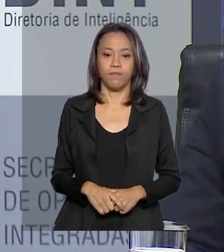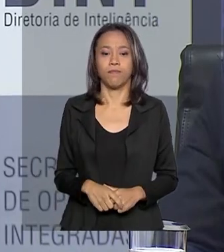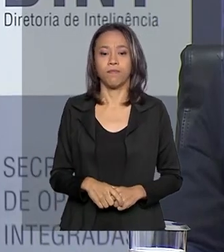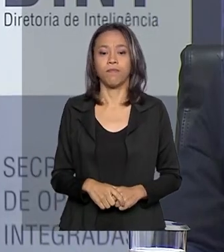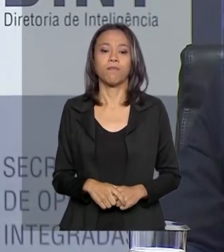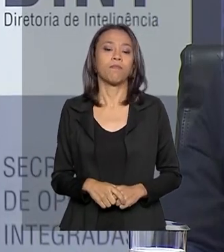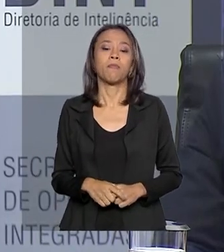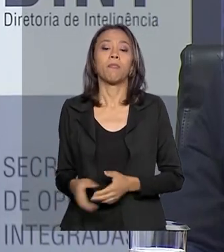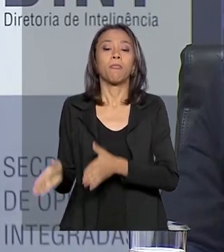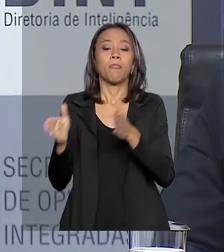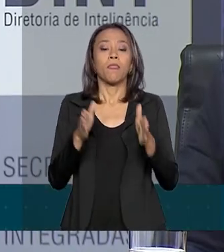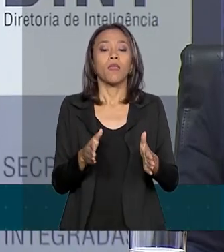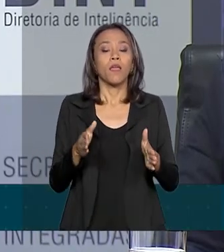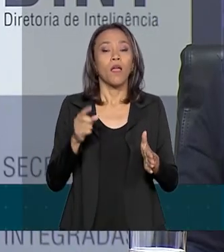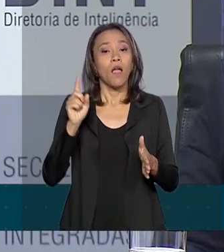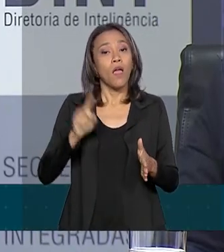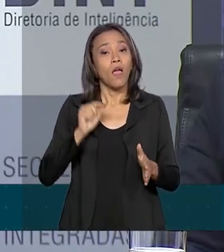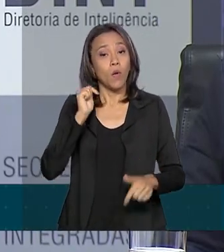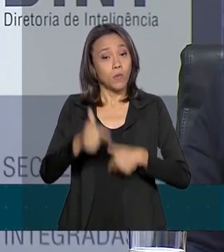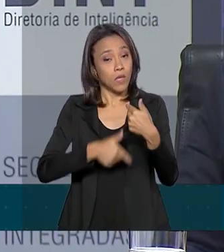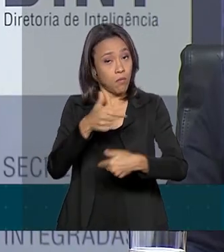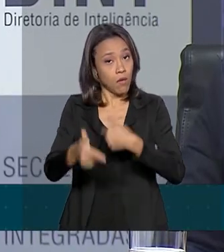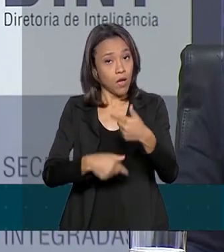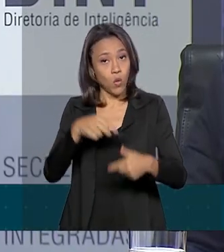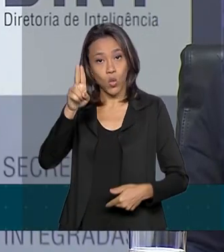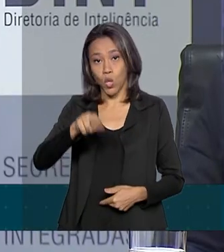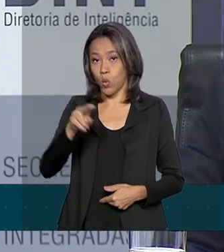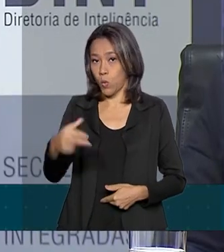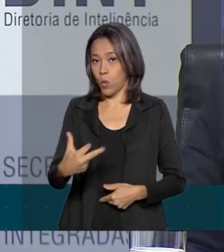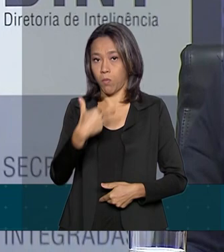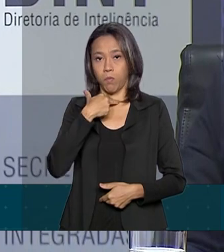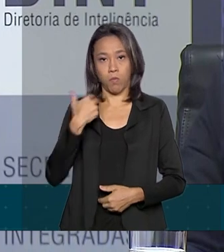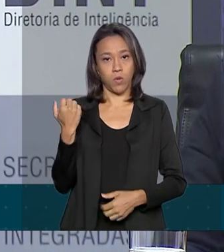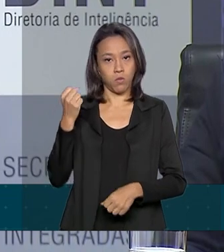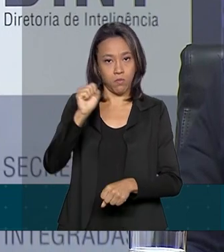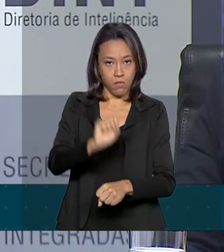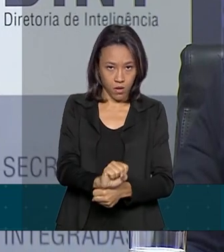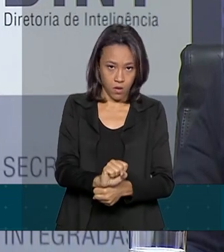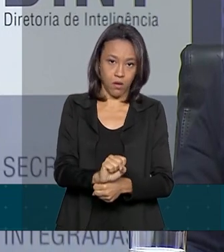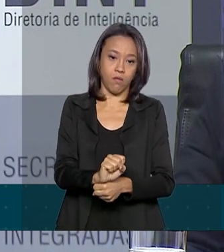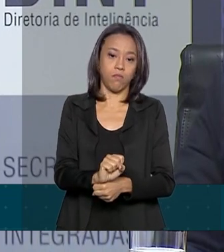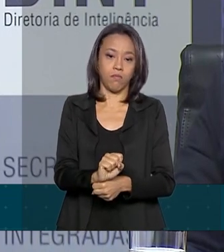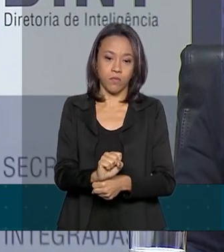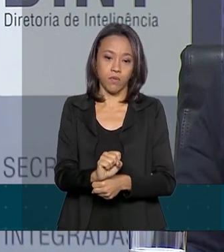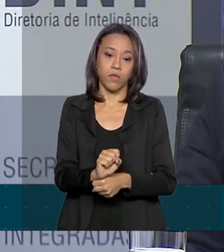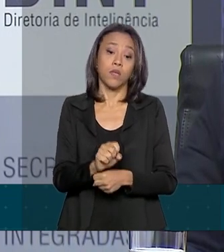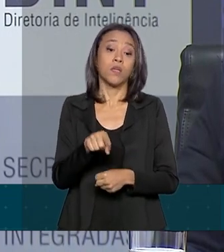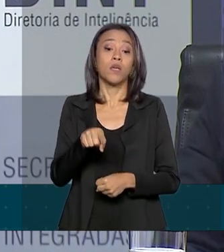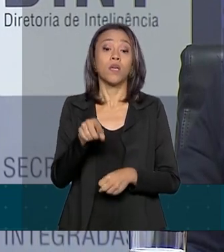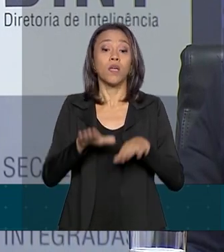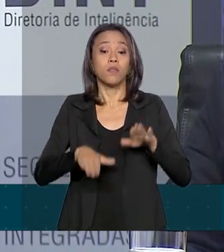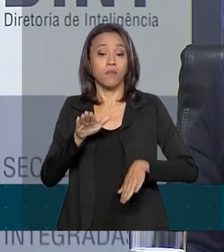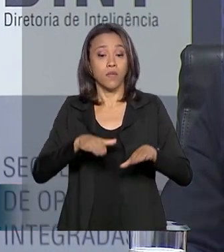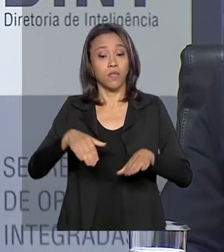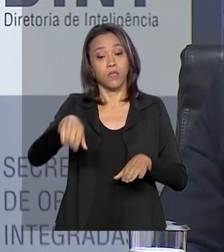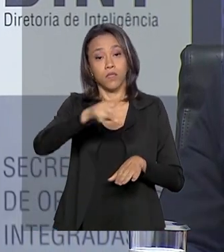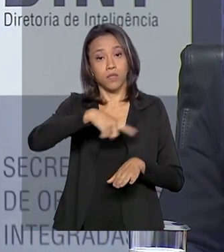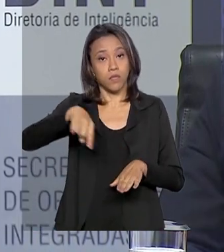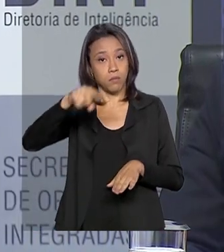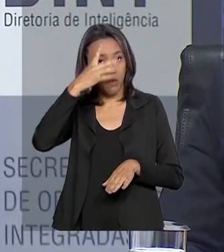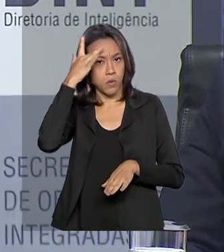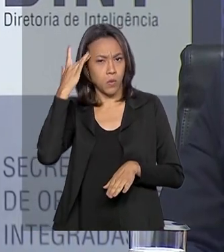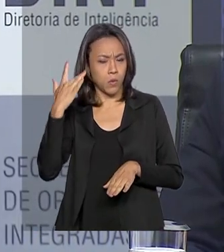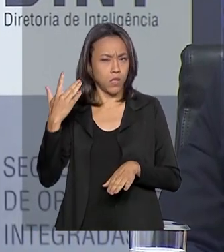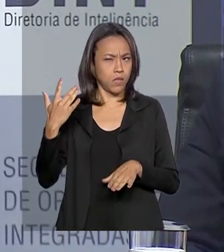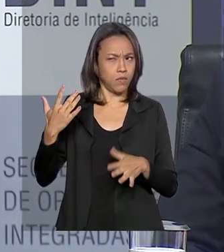trabalho que nunca pode parar. Essa identificação de, muitas vezes, até pessoas acima de qualquer